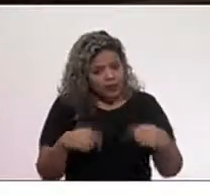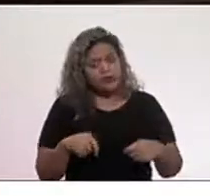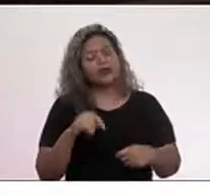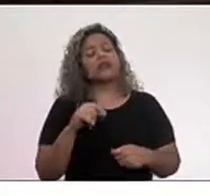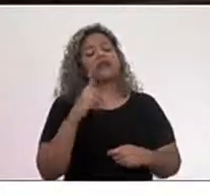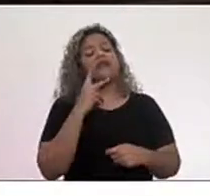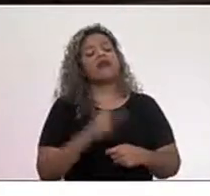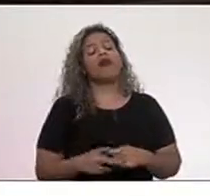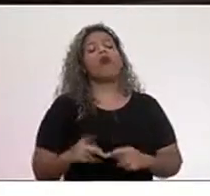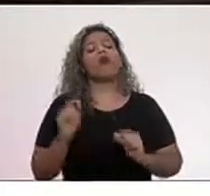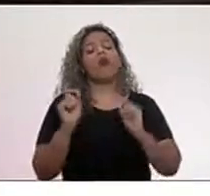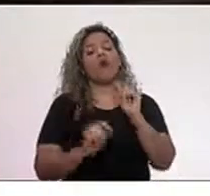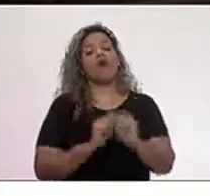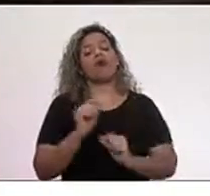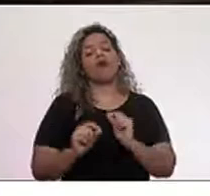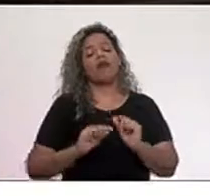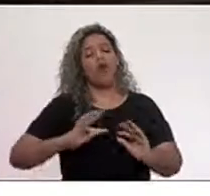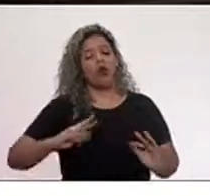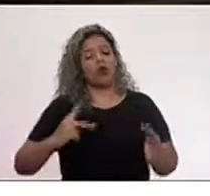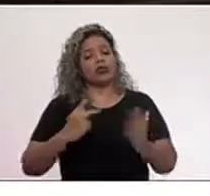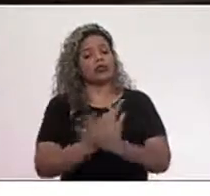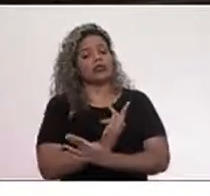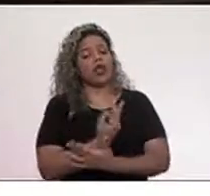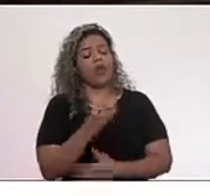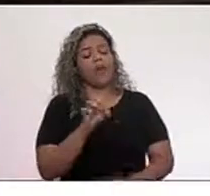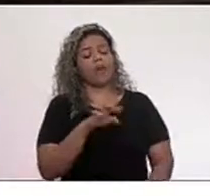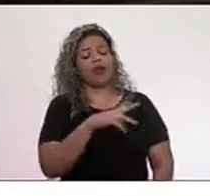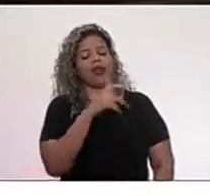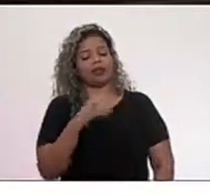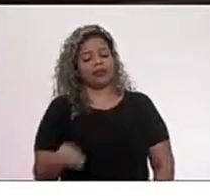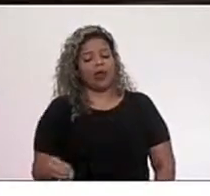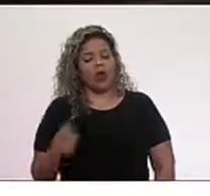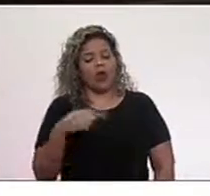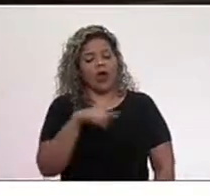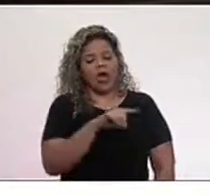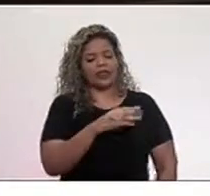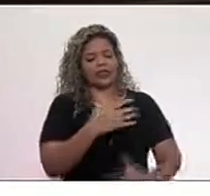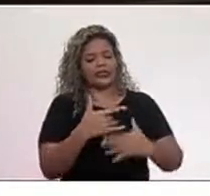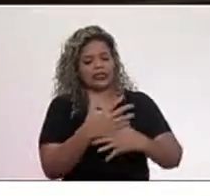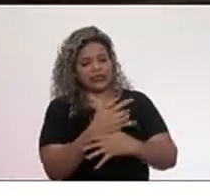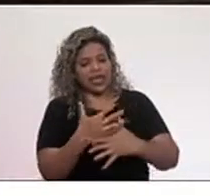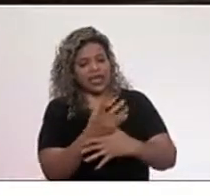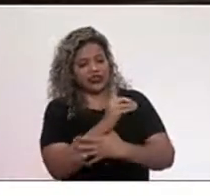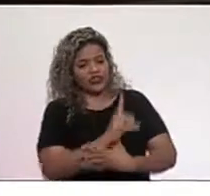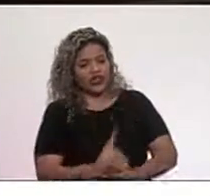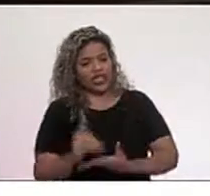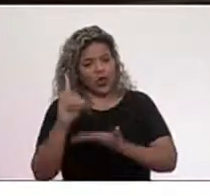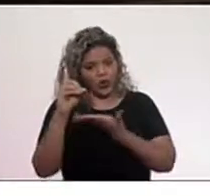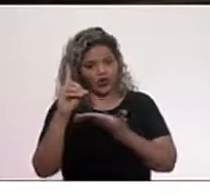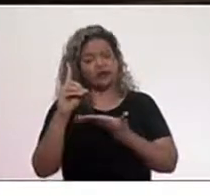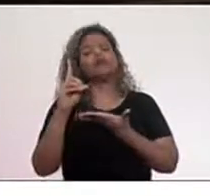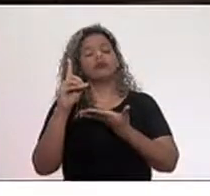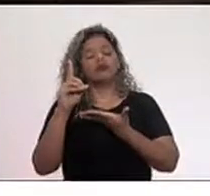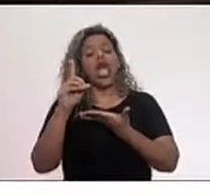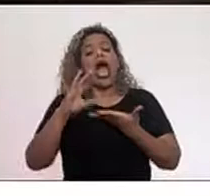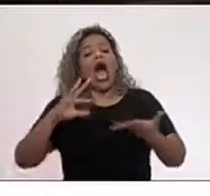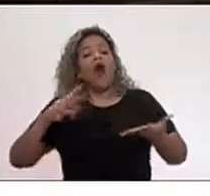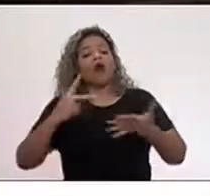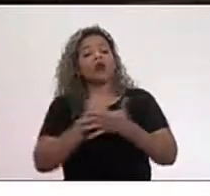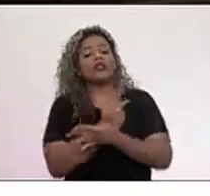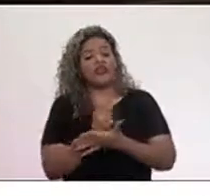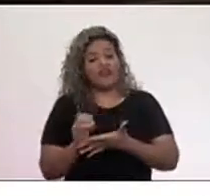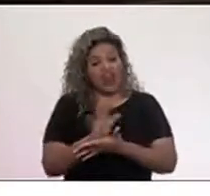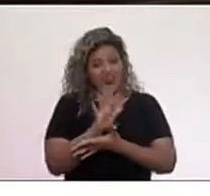presidente, do que foi a operação na Cidade de Deus, que resvalou numa